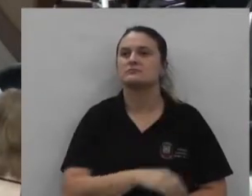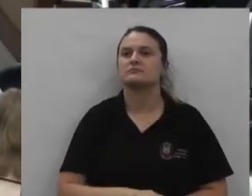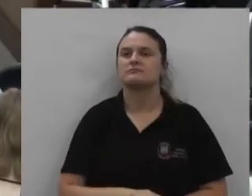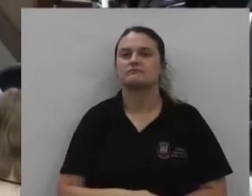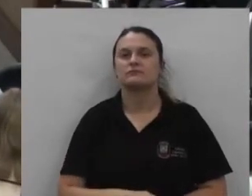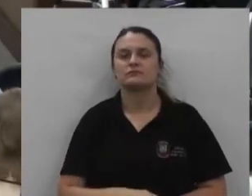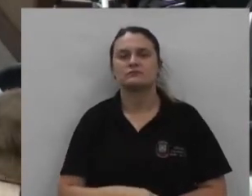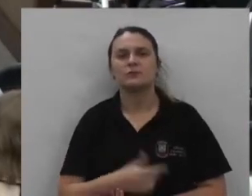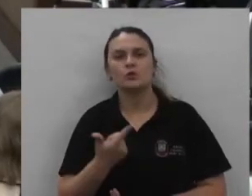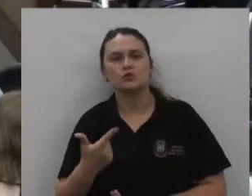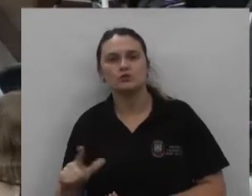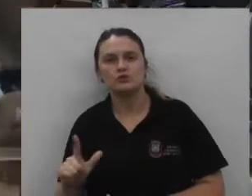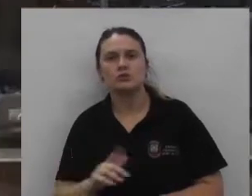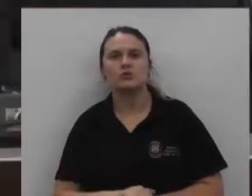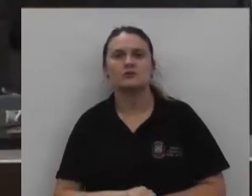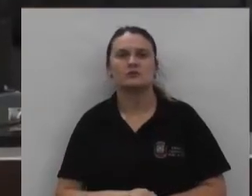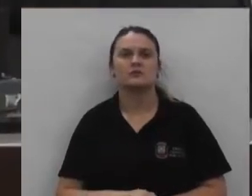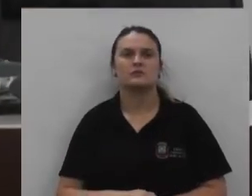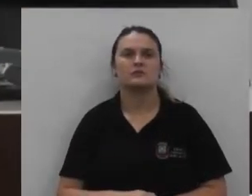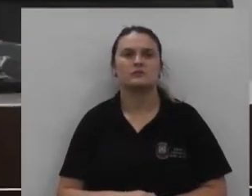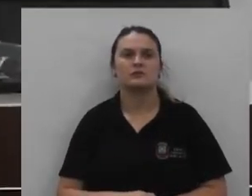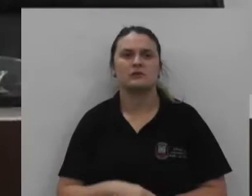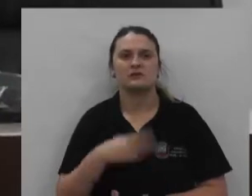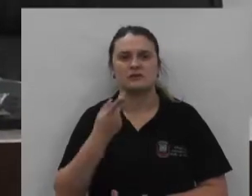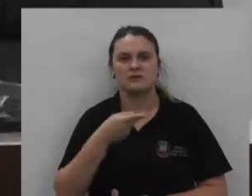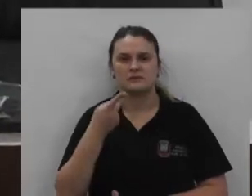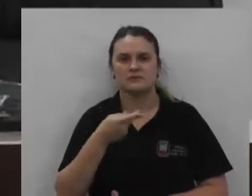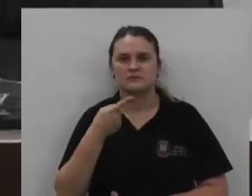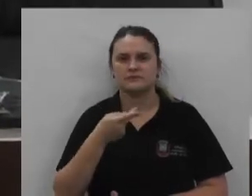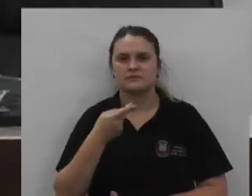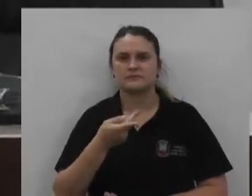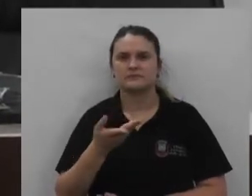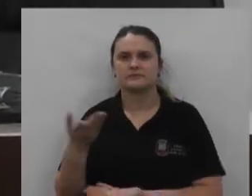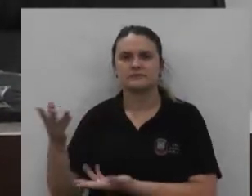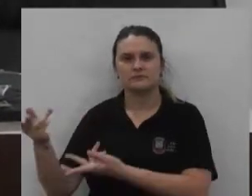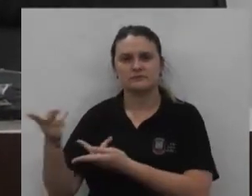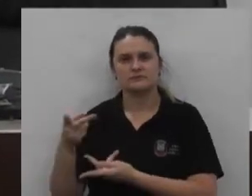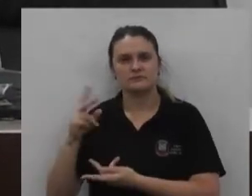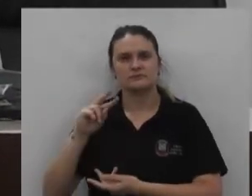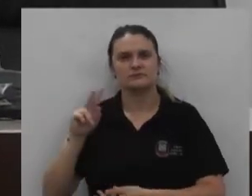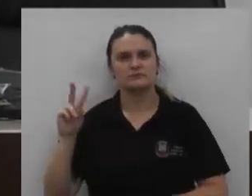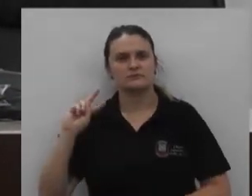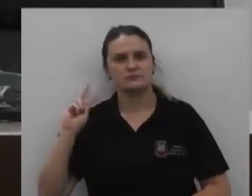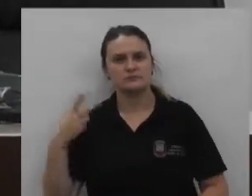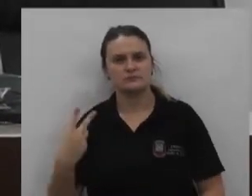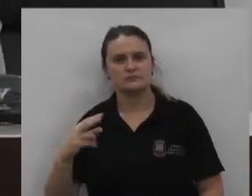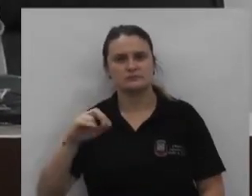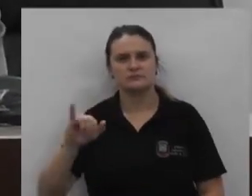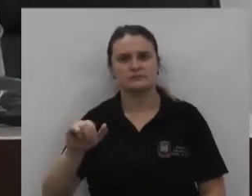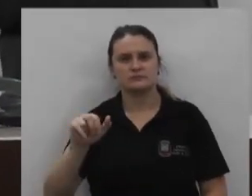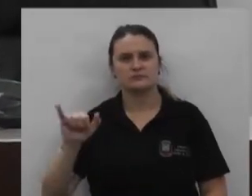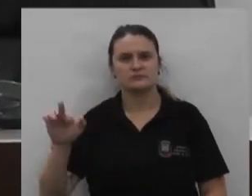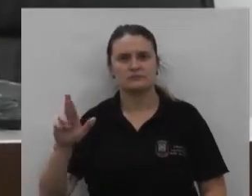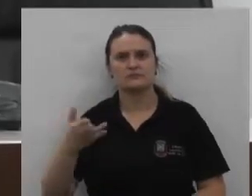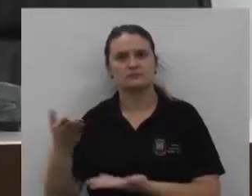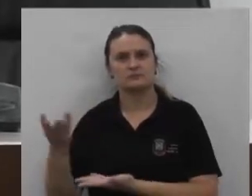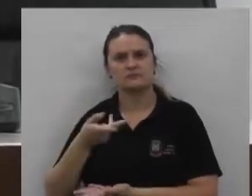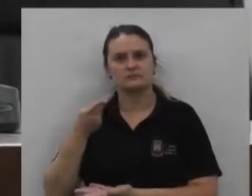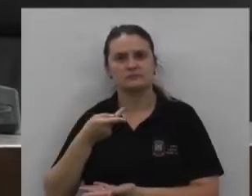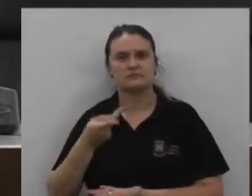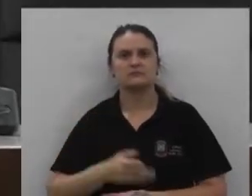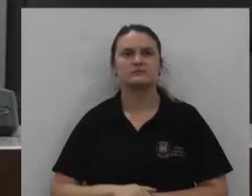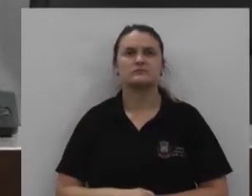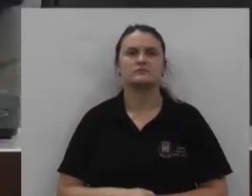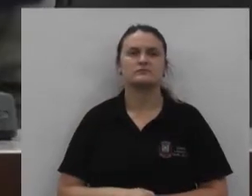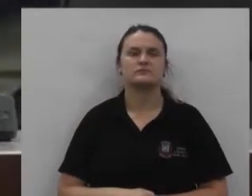dando continuidade então a nossa tribuna convido o vereador Jair Brunhago para fazer o uso da